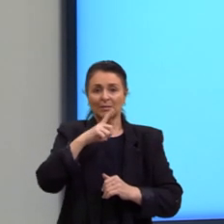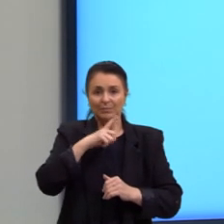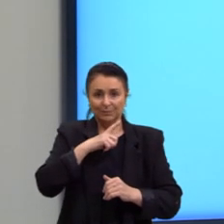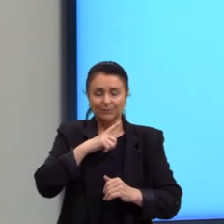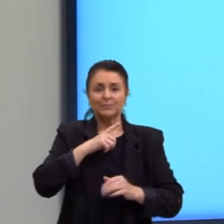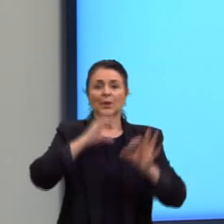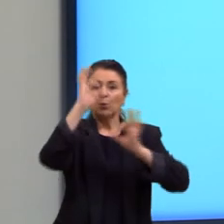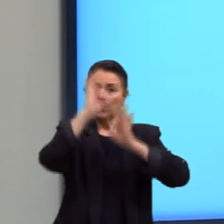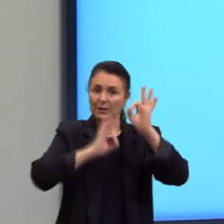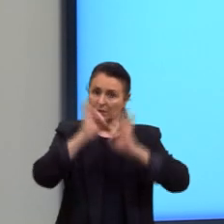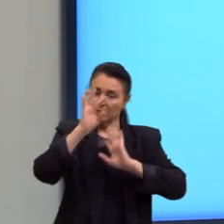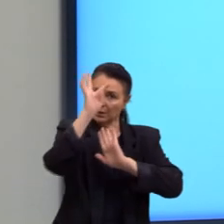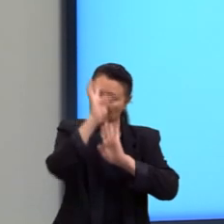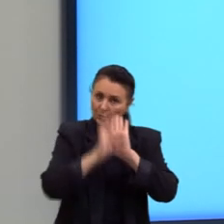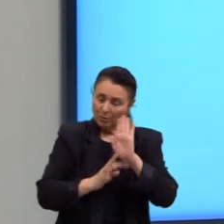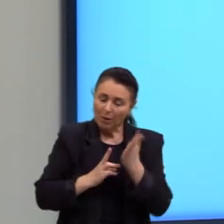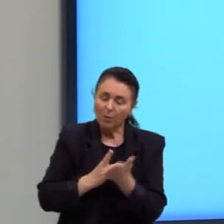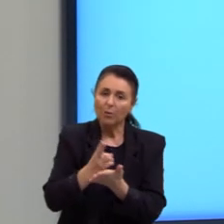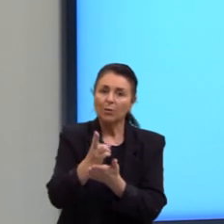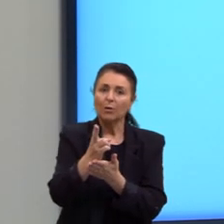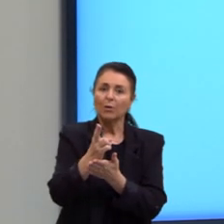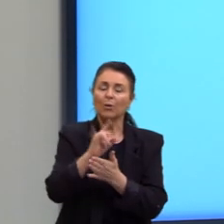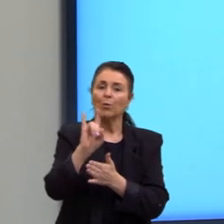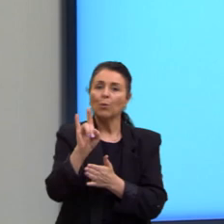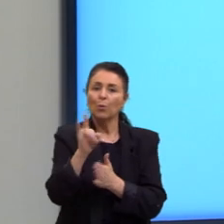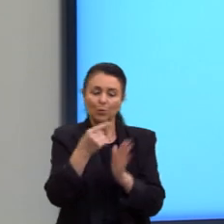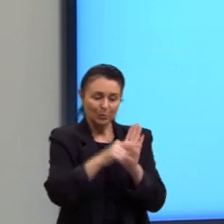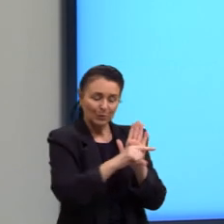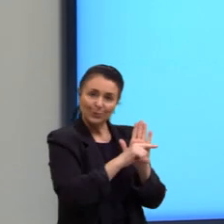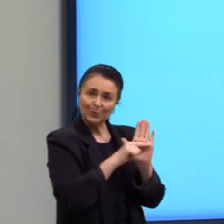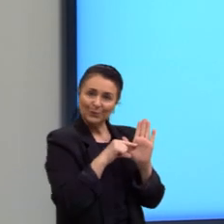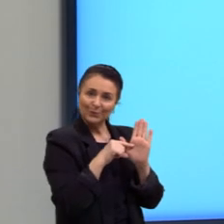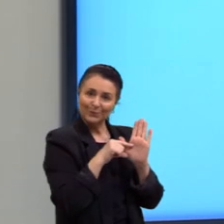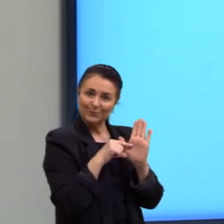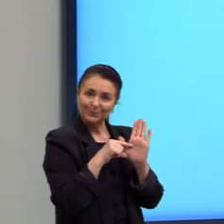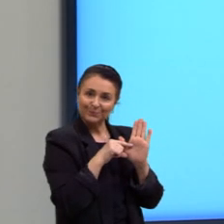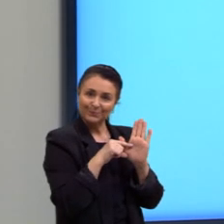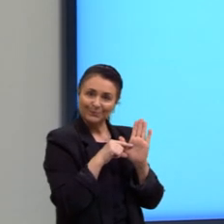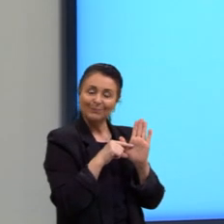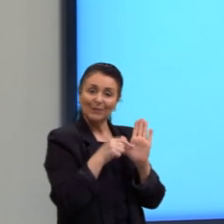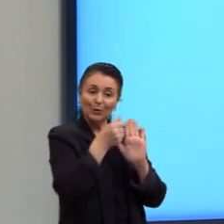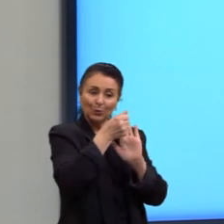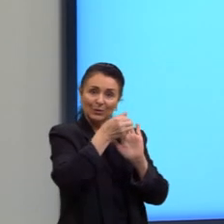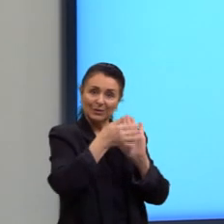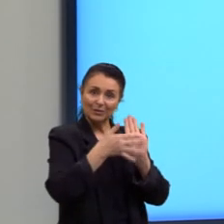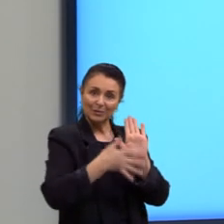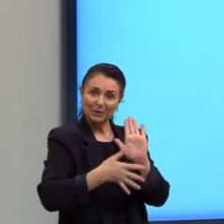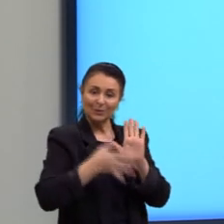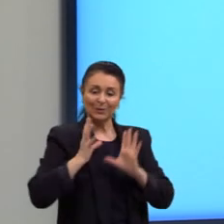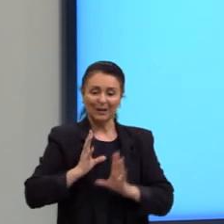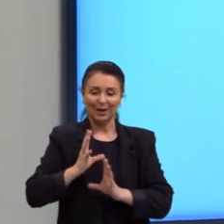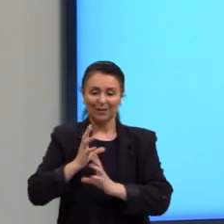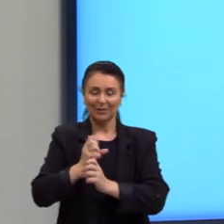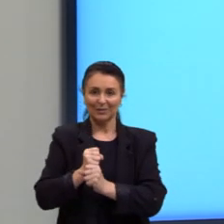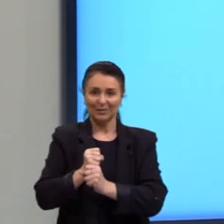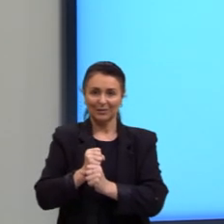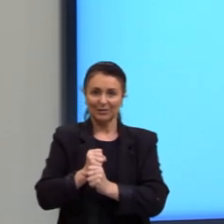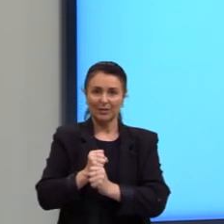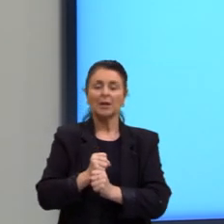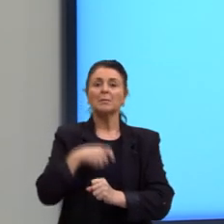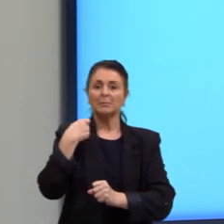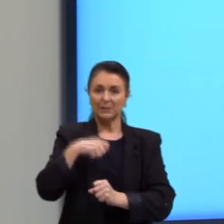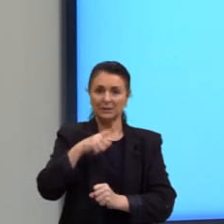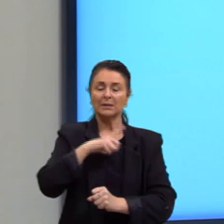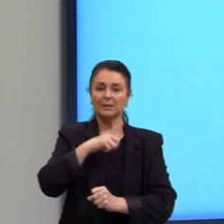organizador textual, para dar continuidade, último período do meu parágrafo de desenvolvimento da conclusão. Isso deve